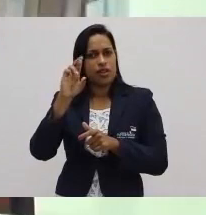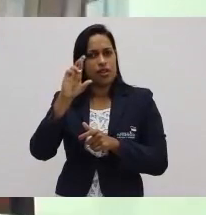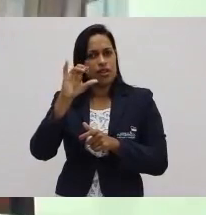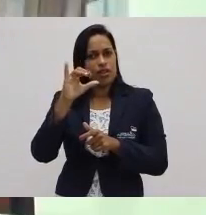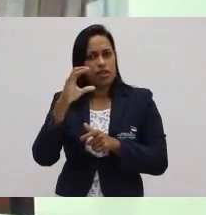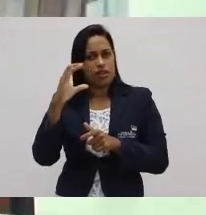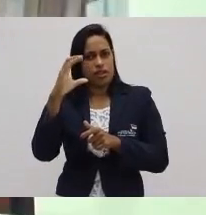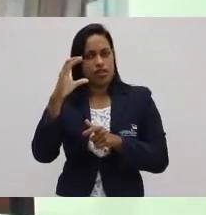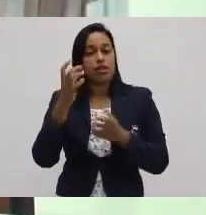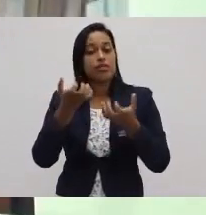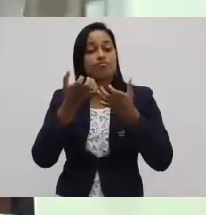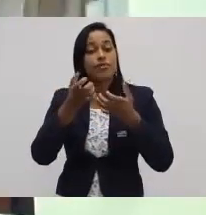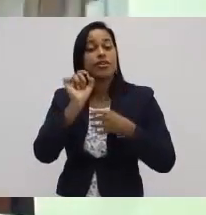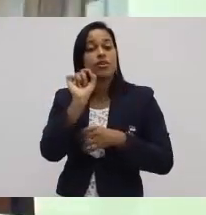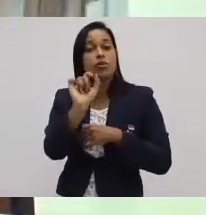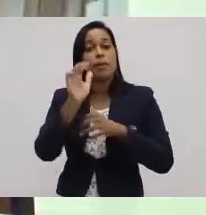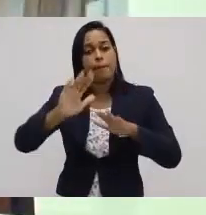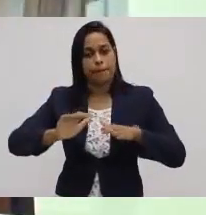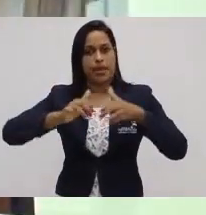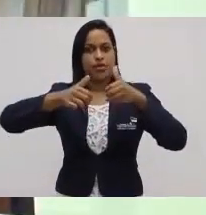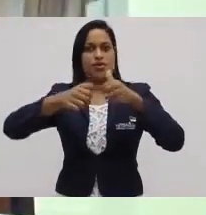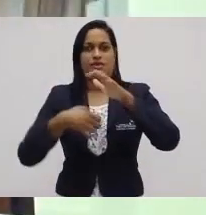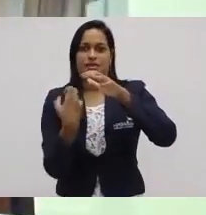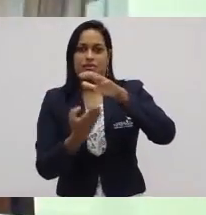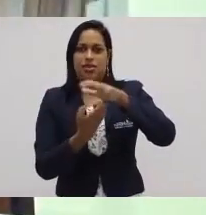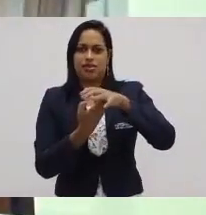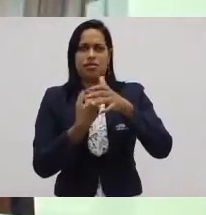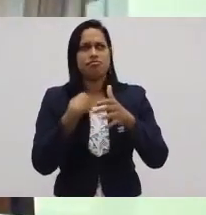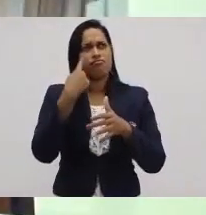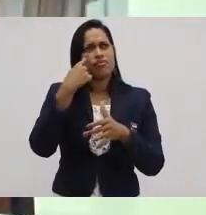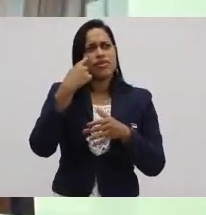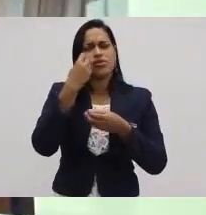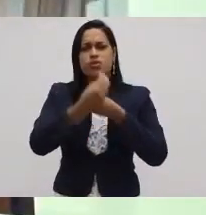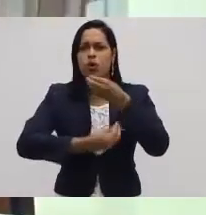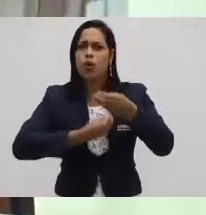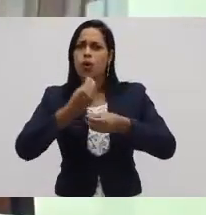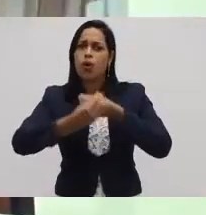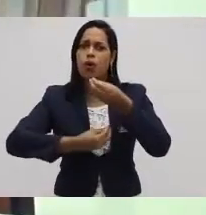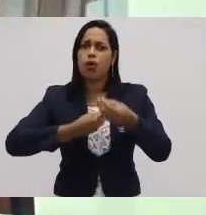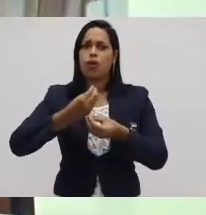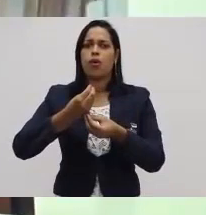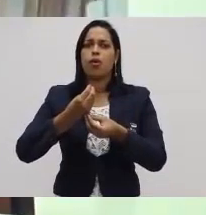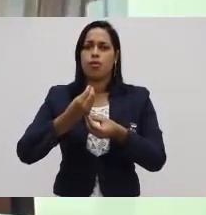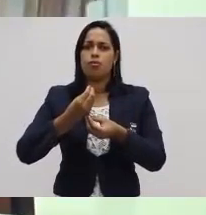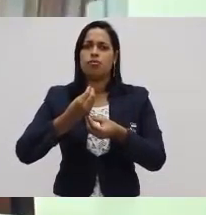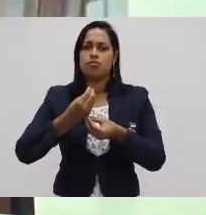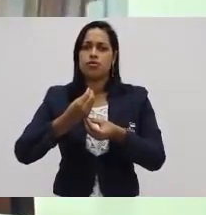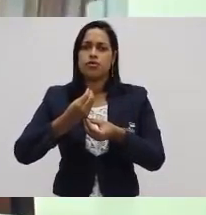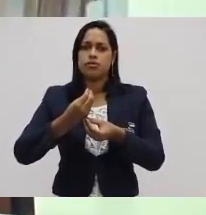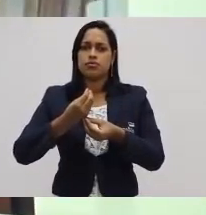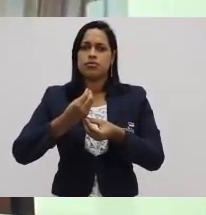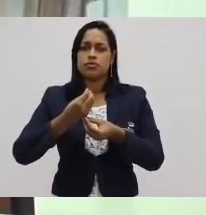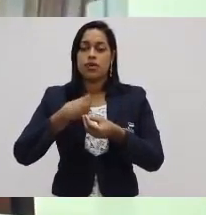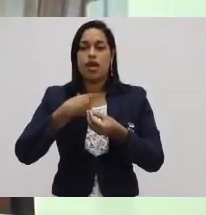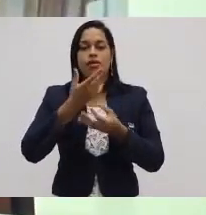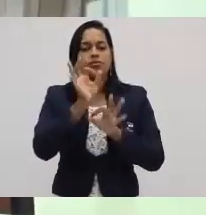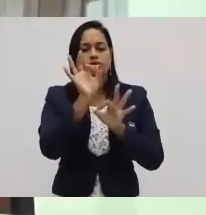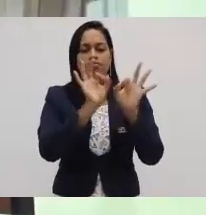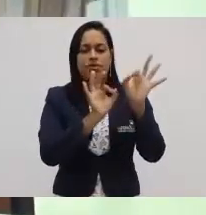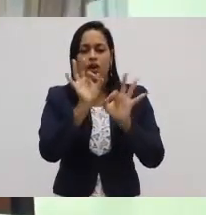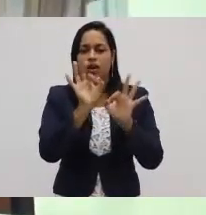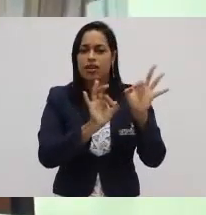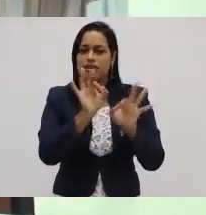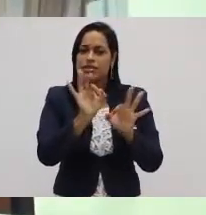produtiva, mais eficiente. Uma dessas formas de tornar a empresa mais produtiva, por exemplo, é a padronização.